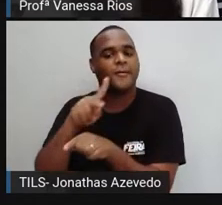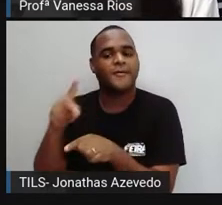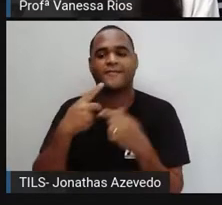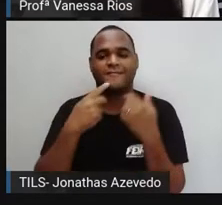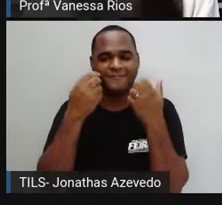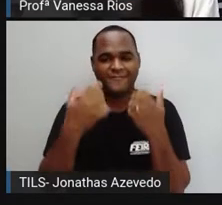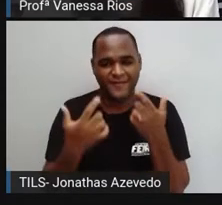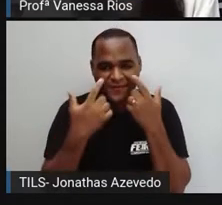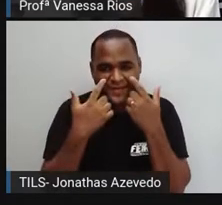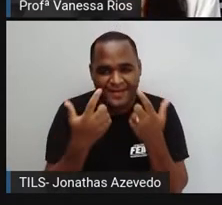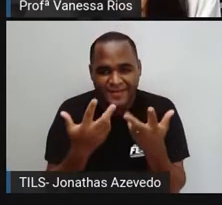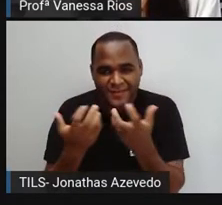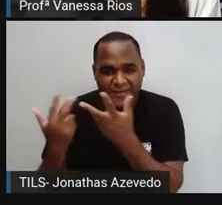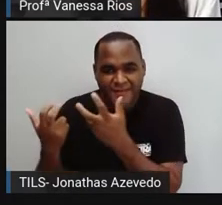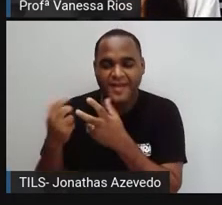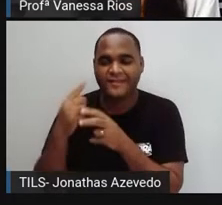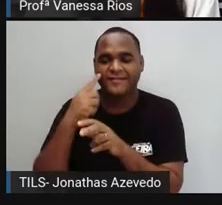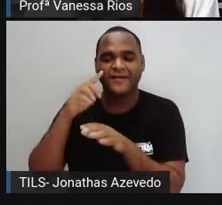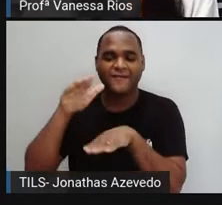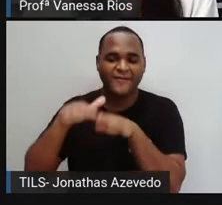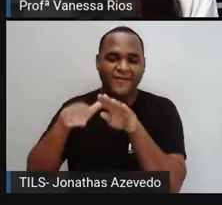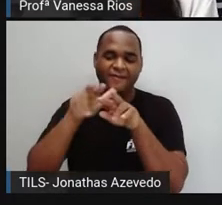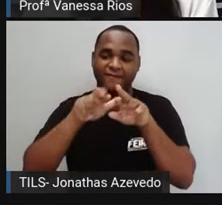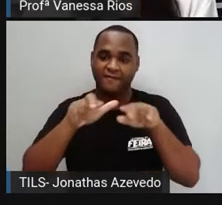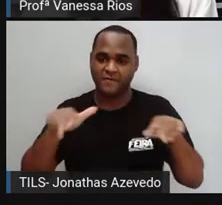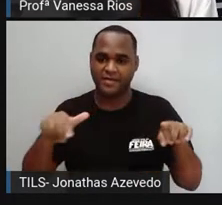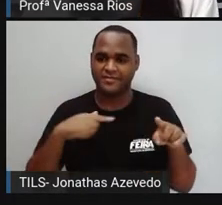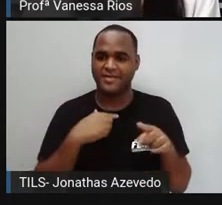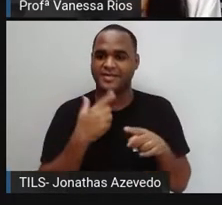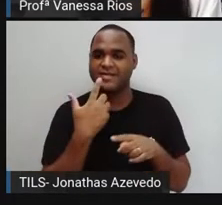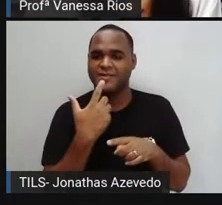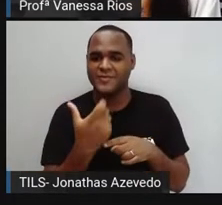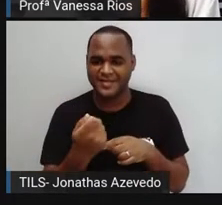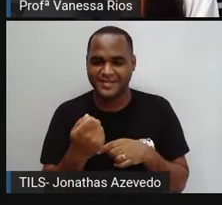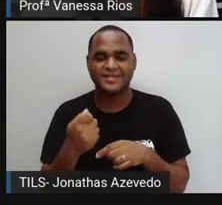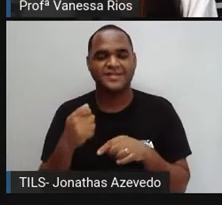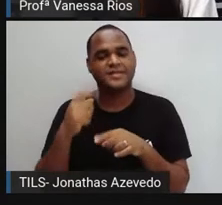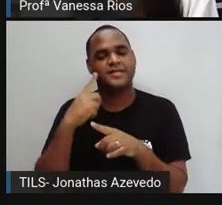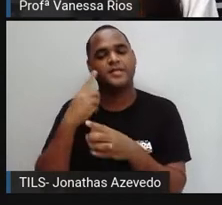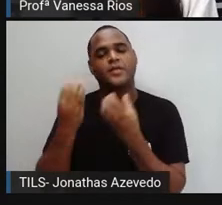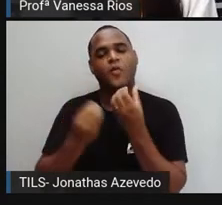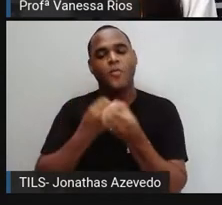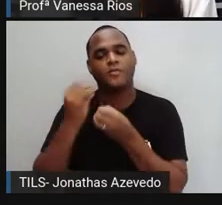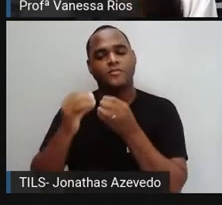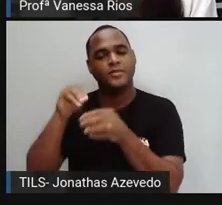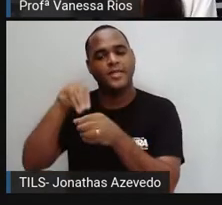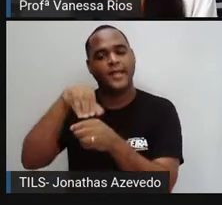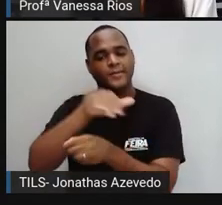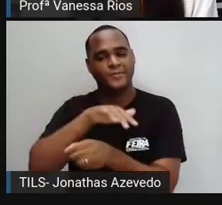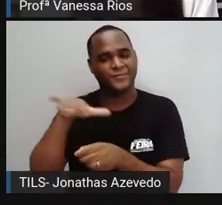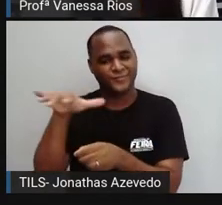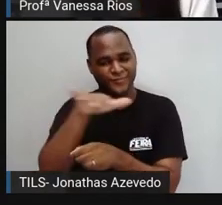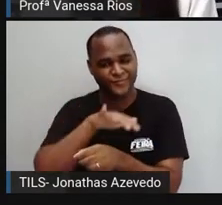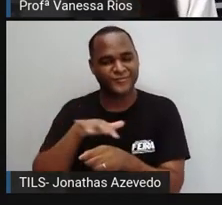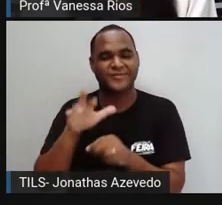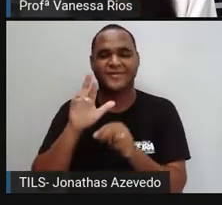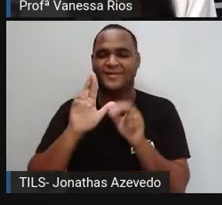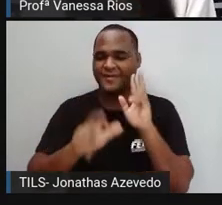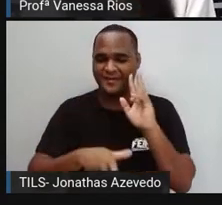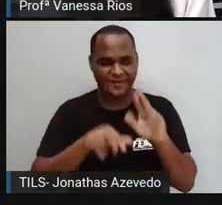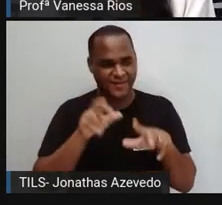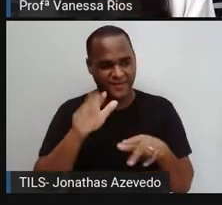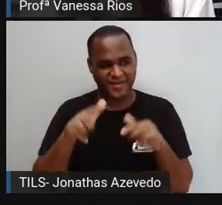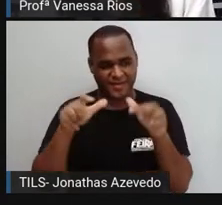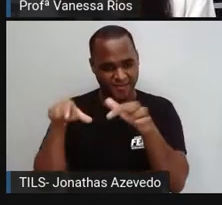observem aí é a variação linguística em decorrência do ambiente, em decorrência do